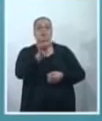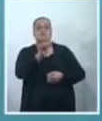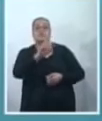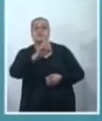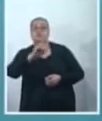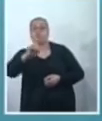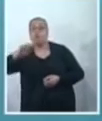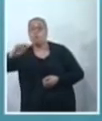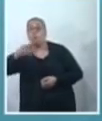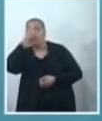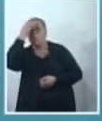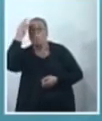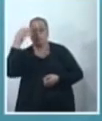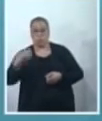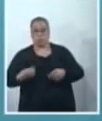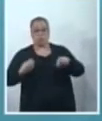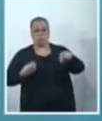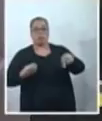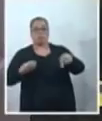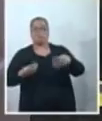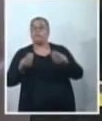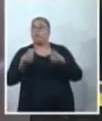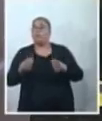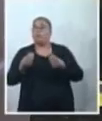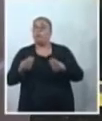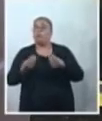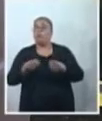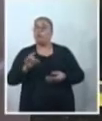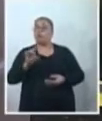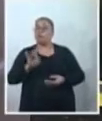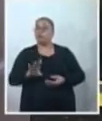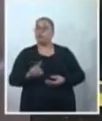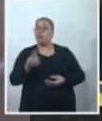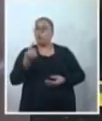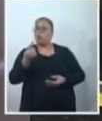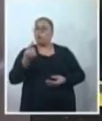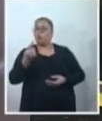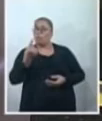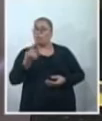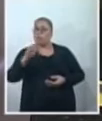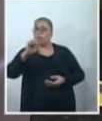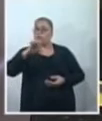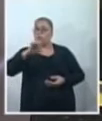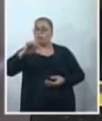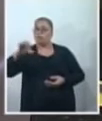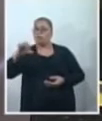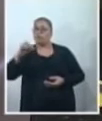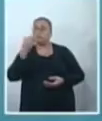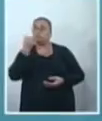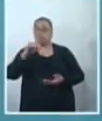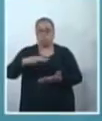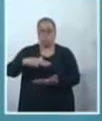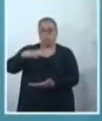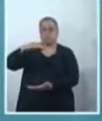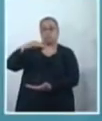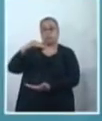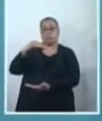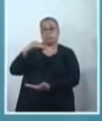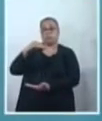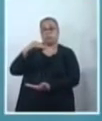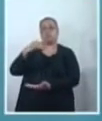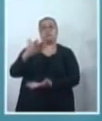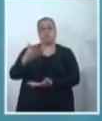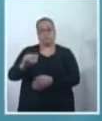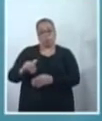muito pouco. E a massa que necessita é muito maior, né? Muito maior. Então, nós queremos aumentar a quantidade de